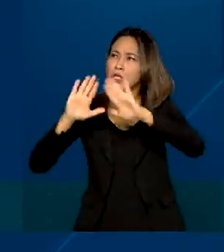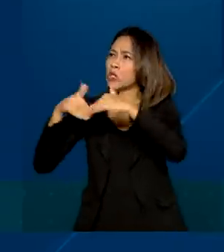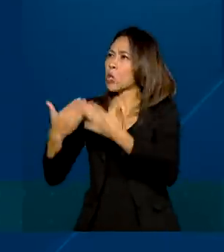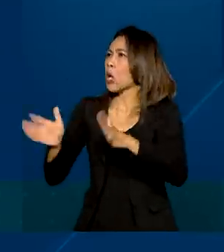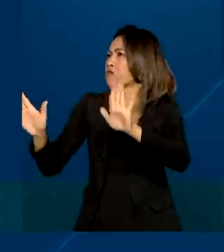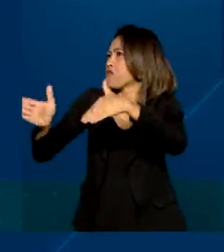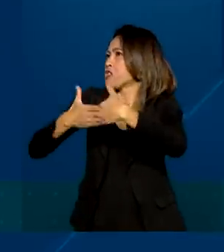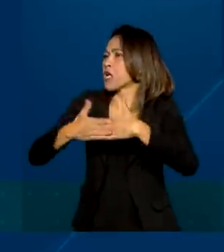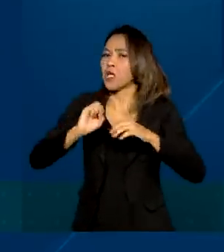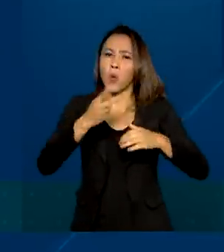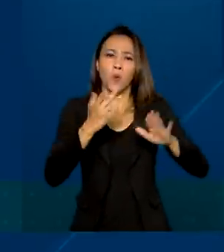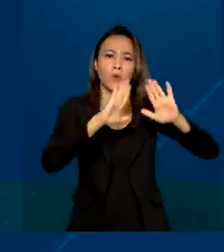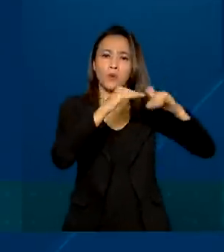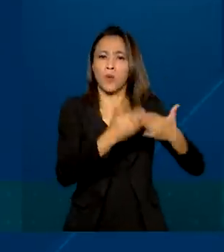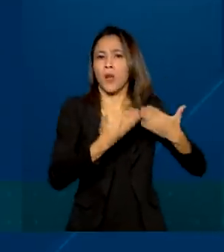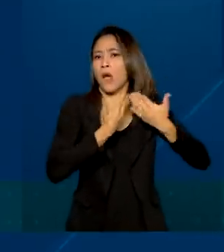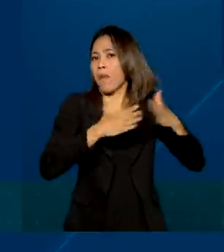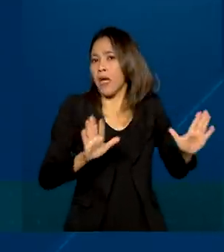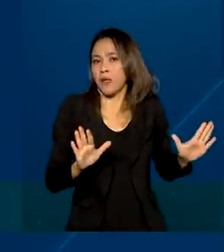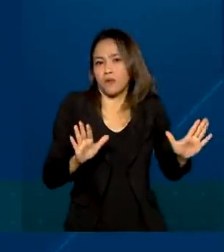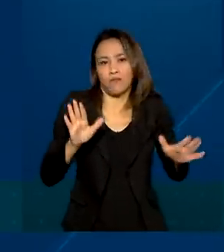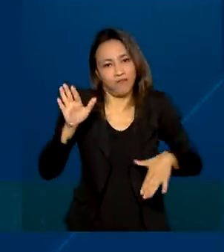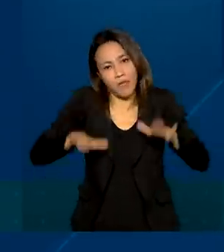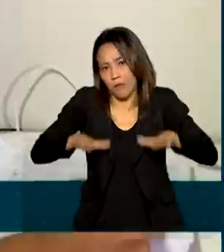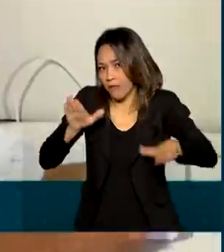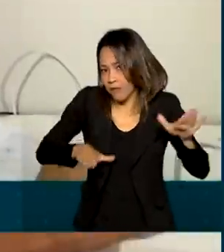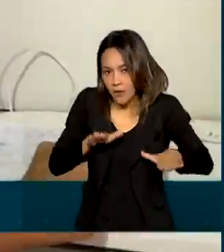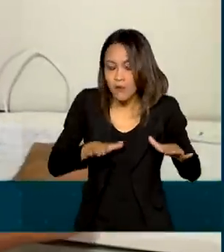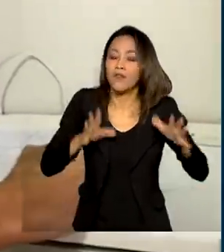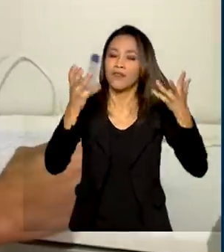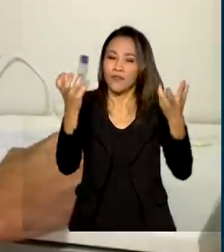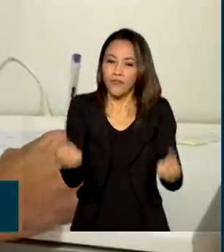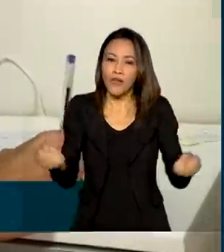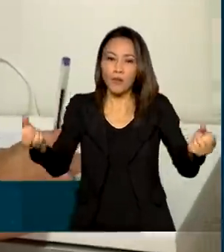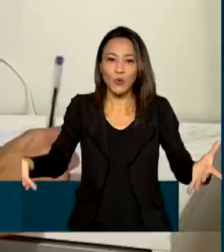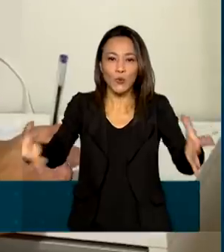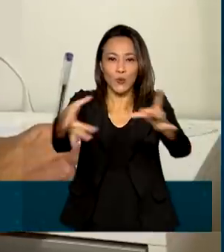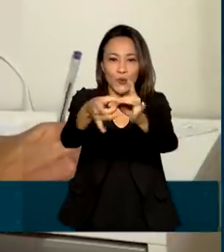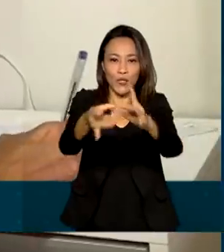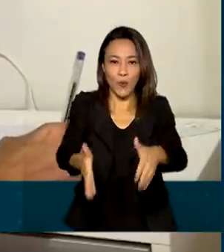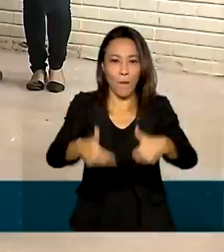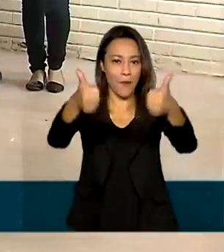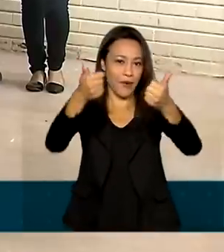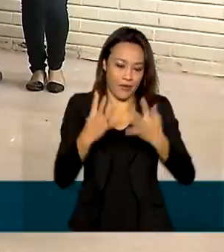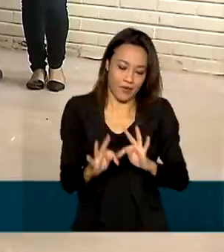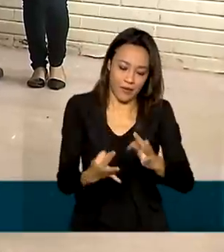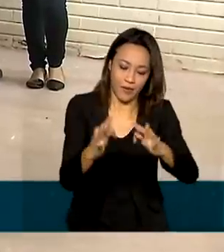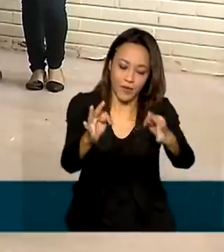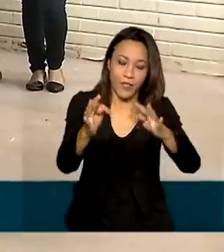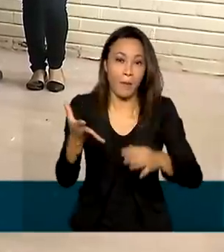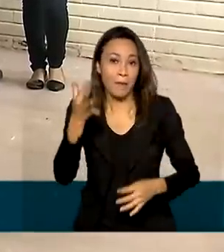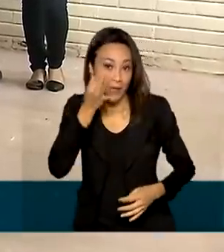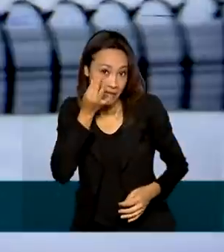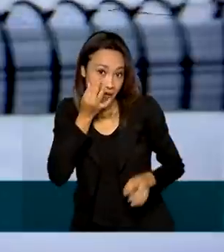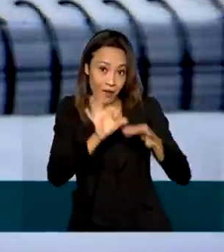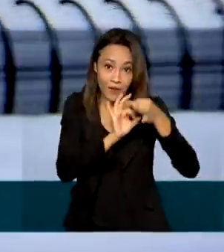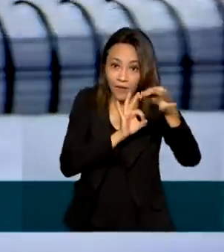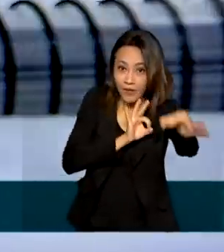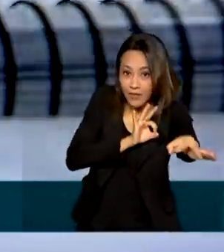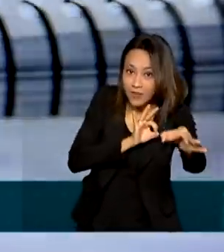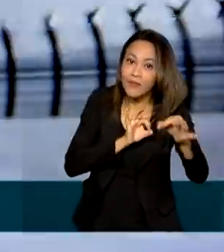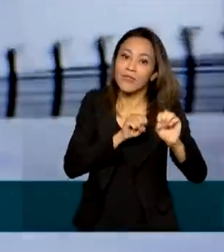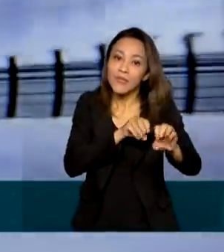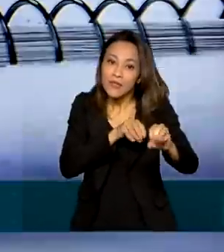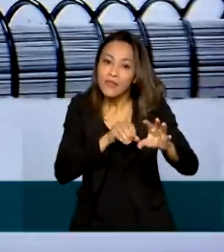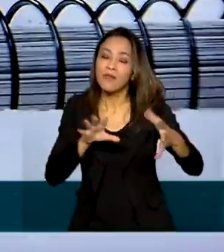abertas devido à pandemia, a gente vai precisar unir o melhor da tecnologia com o melhor do presencial para a gente garantir o